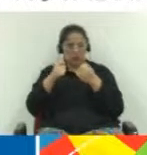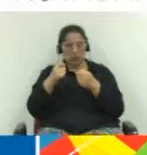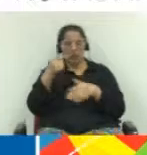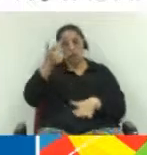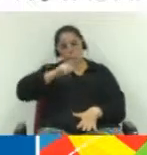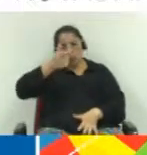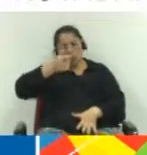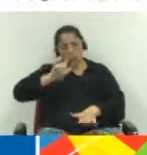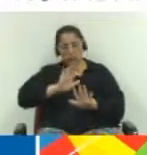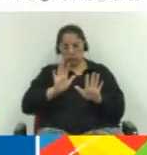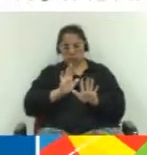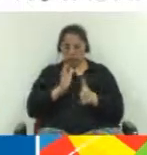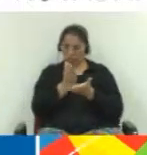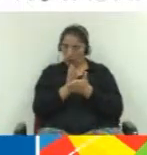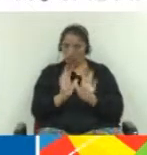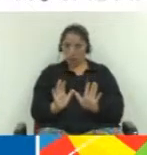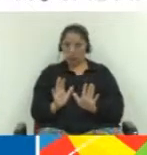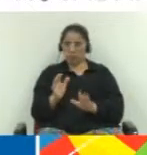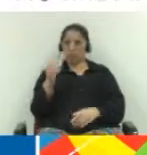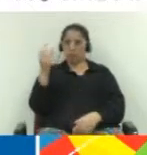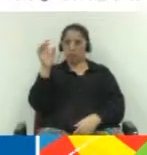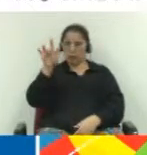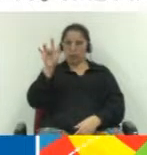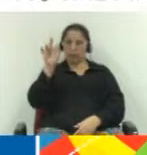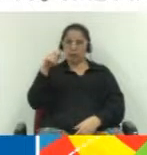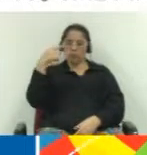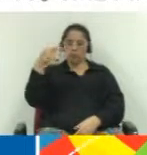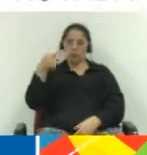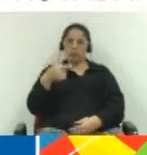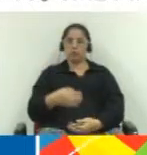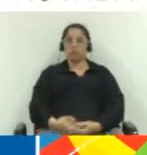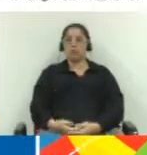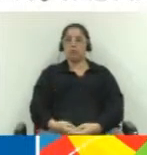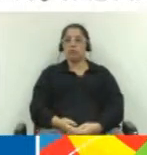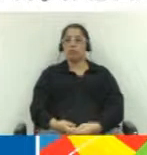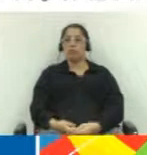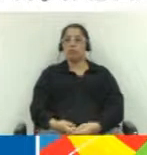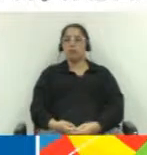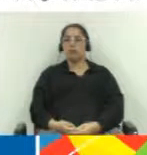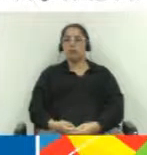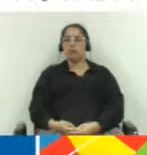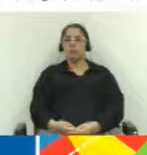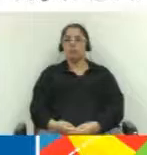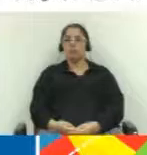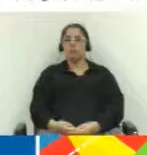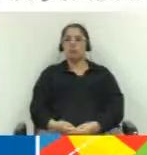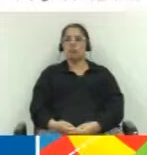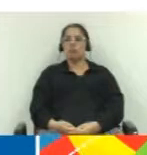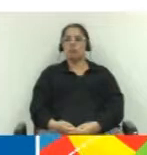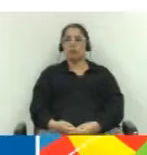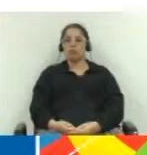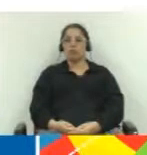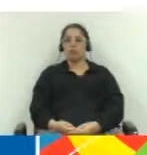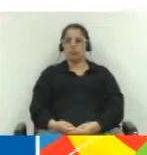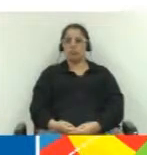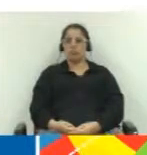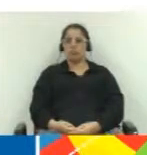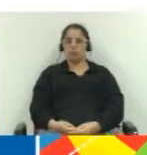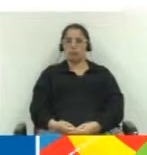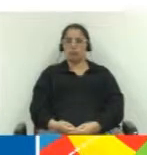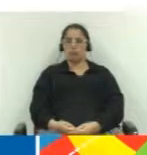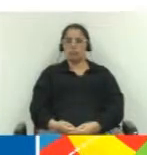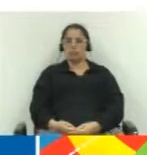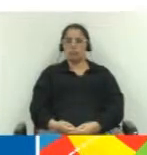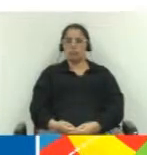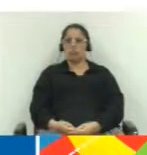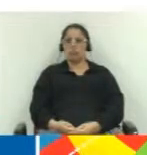aprovada para ter um curso de medicina. Ponto. Não se discute mais isso. A segunda fase, pode passar